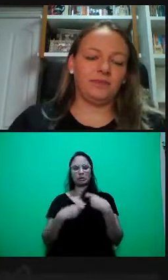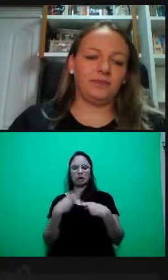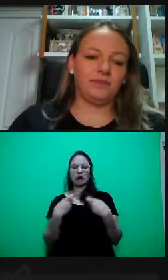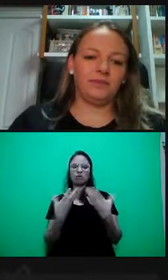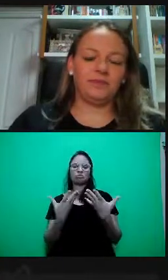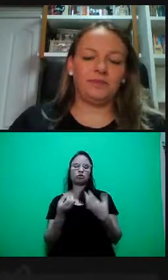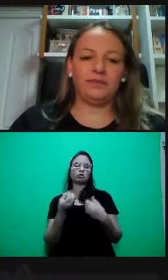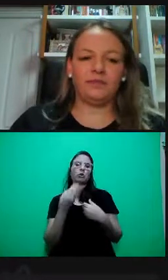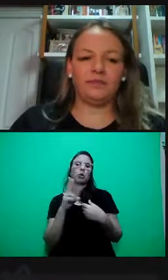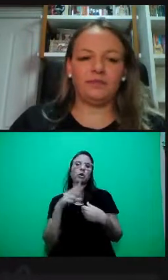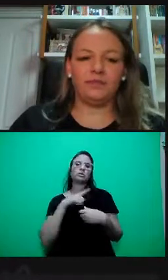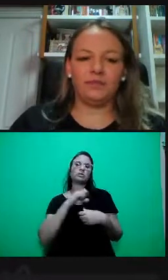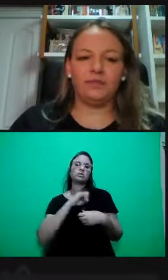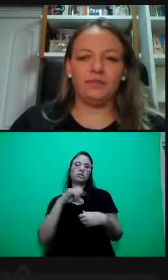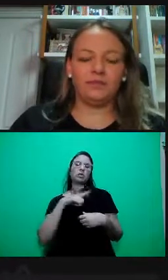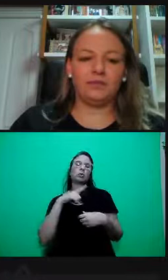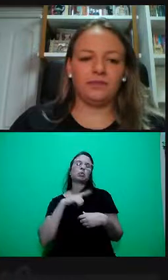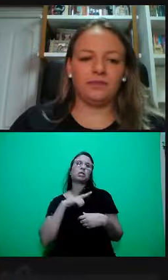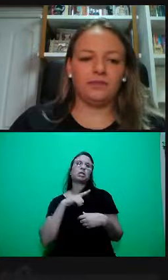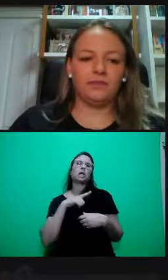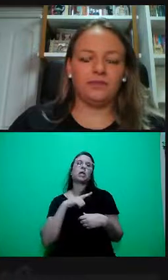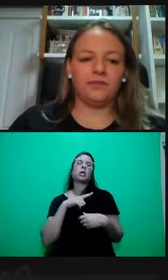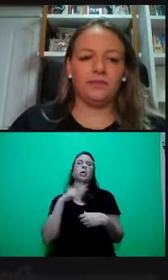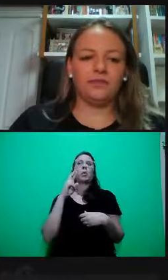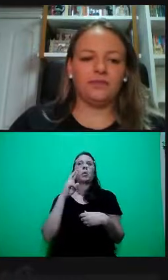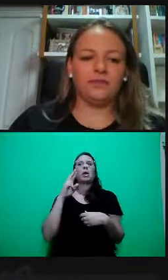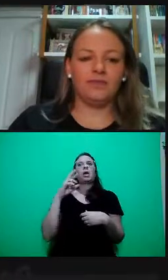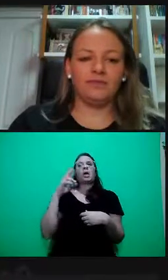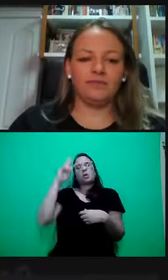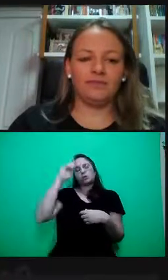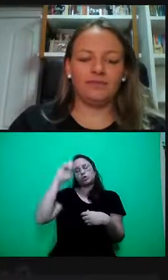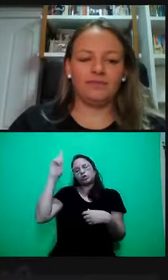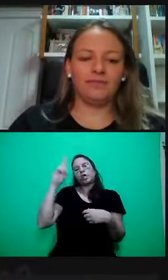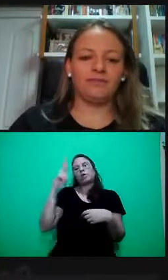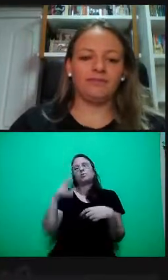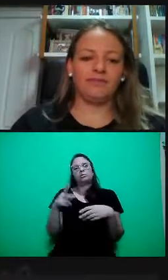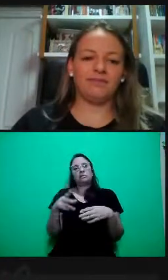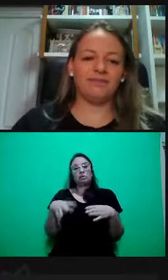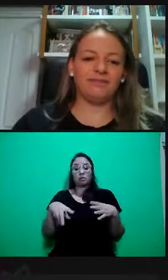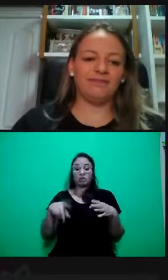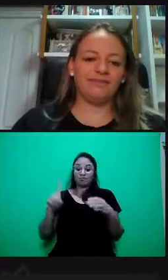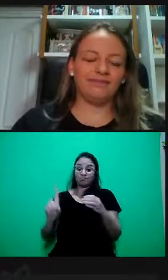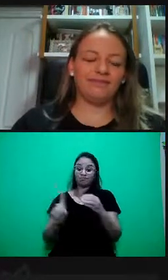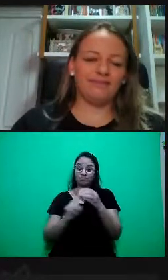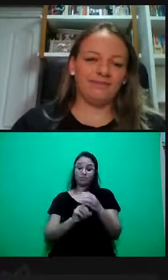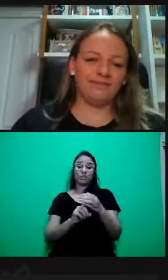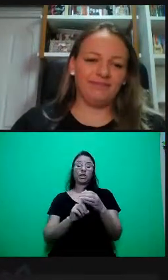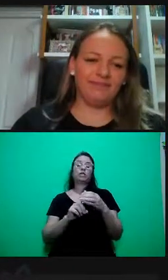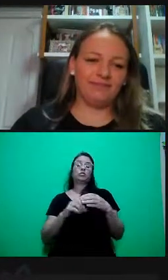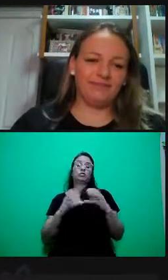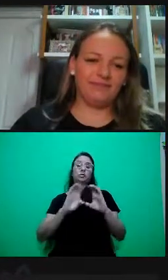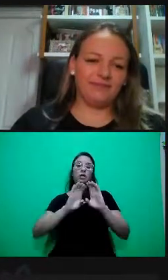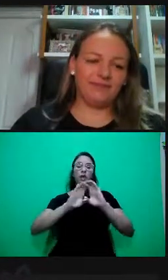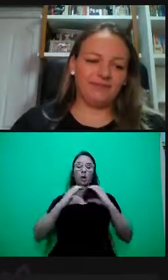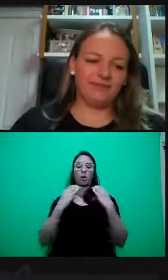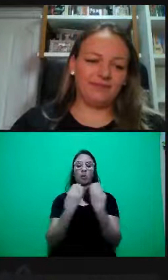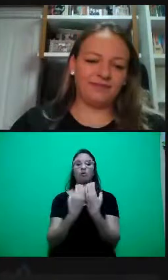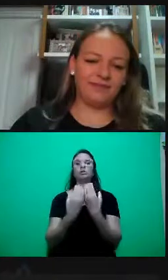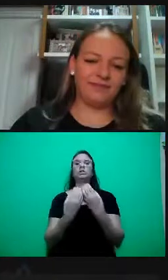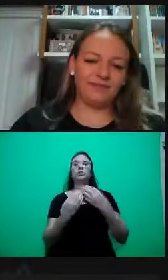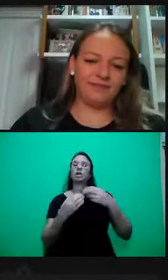líder, um líder que seja da comunidade LGBTQI. Então, assim, a pessoa estar lá não significa que ela vá